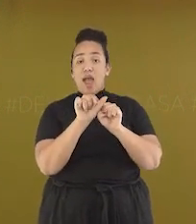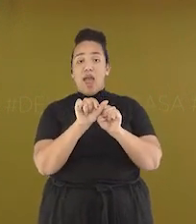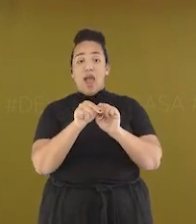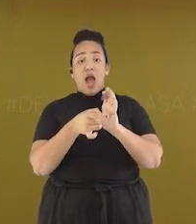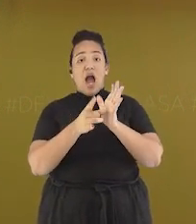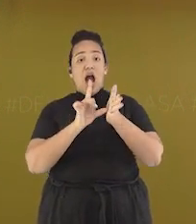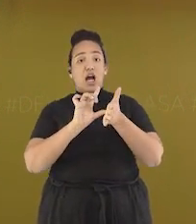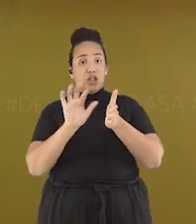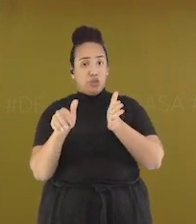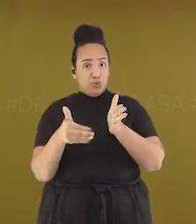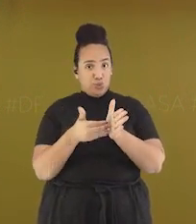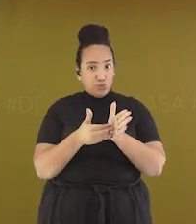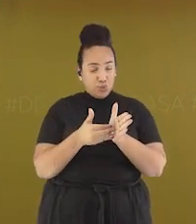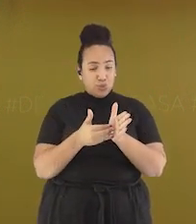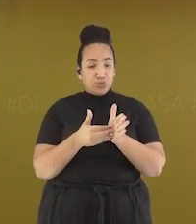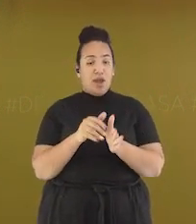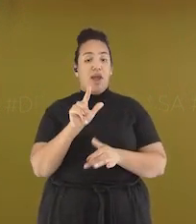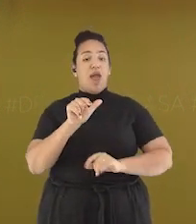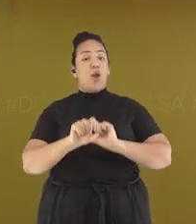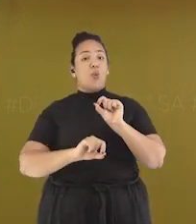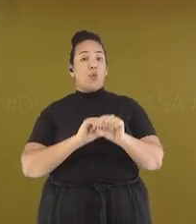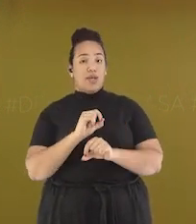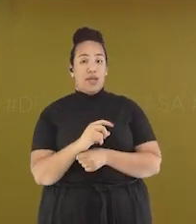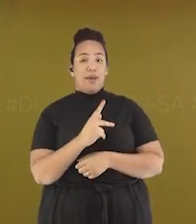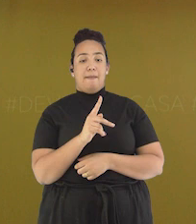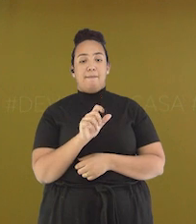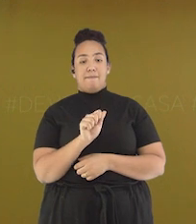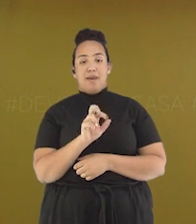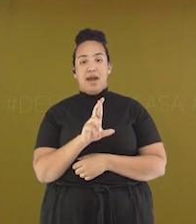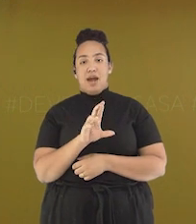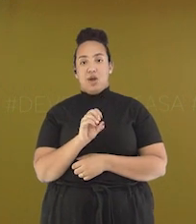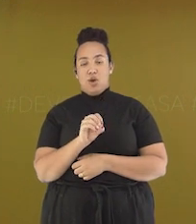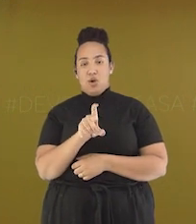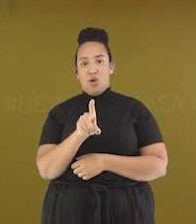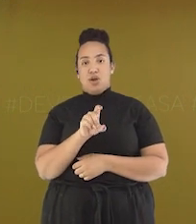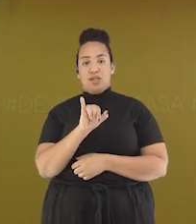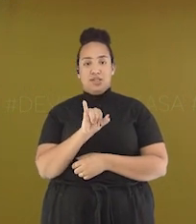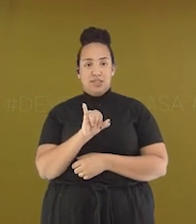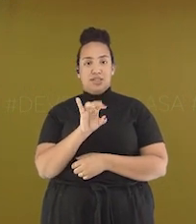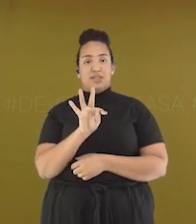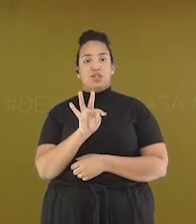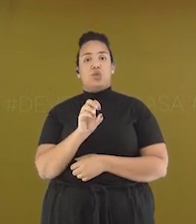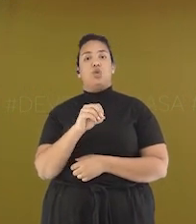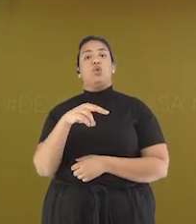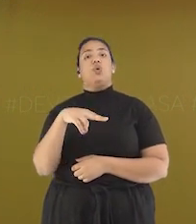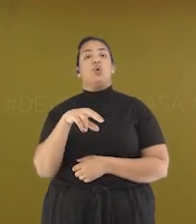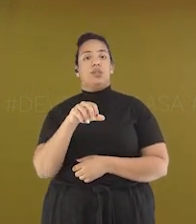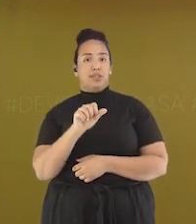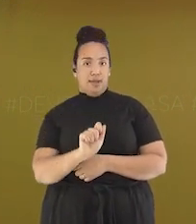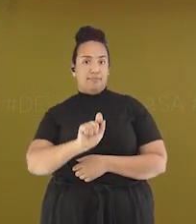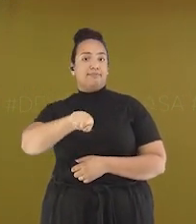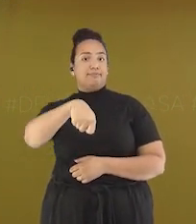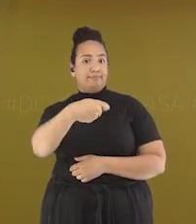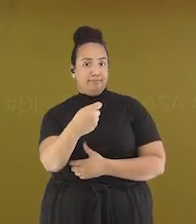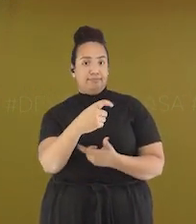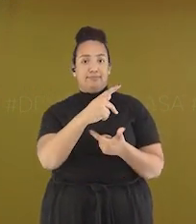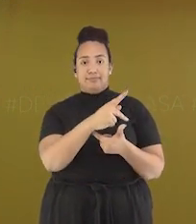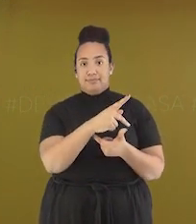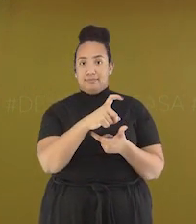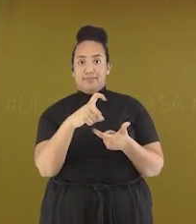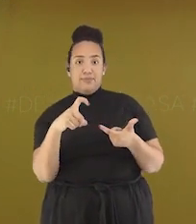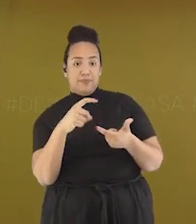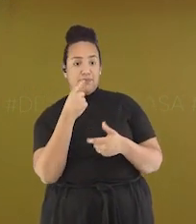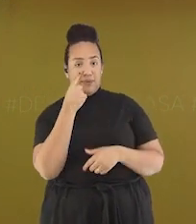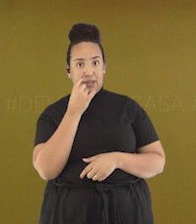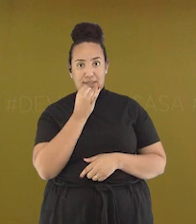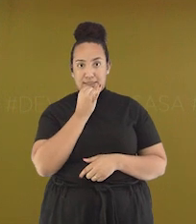sílaba, nós dizemos que essa palavra é paroxítona. Por exemplo, mesa